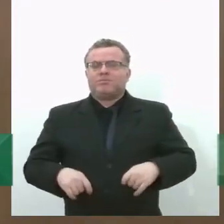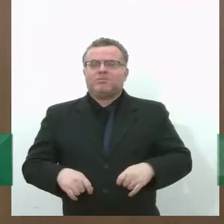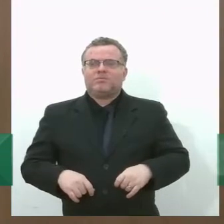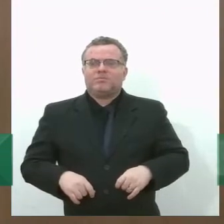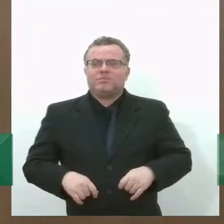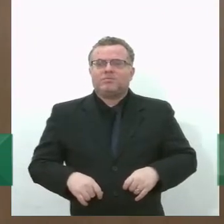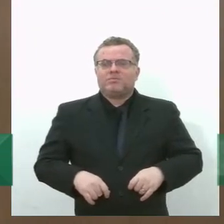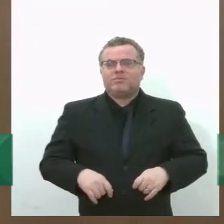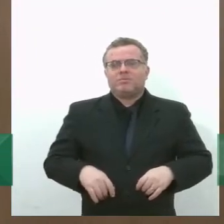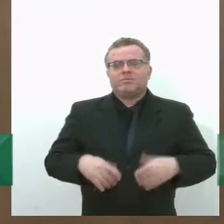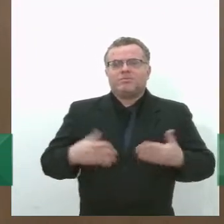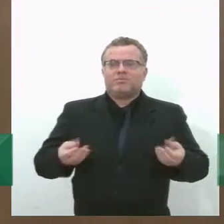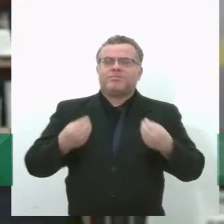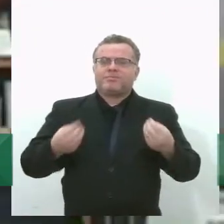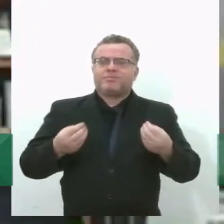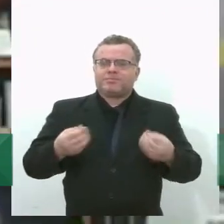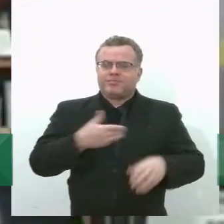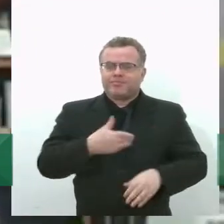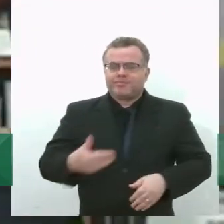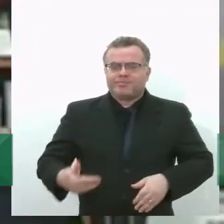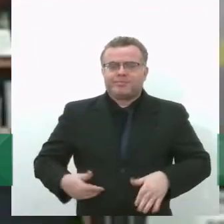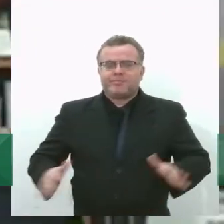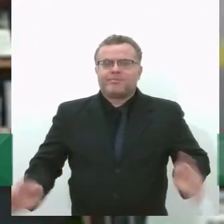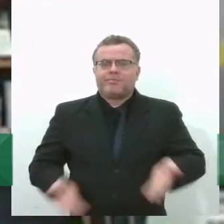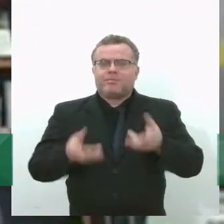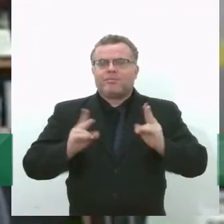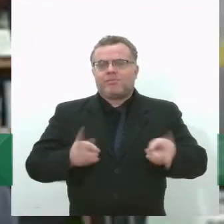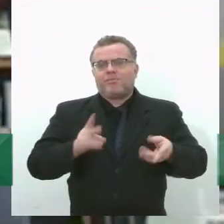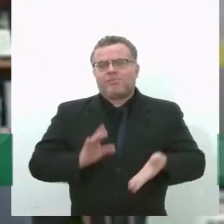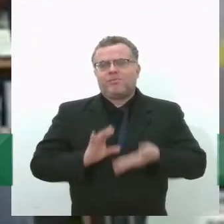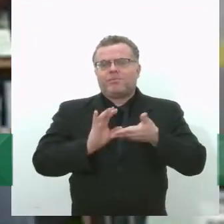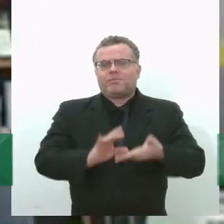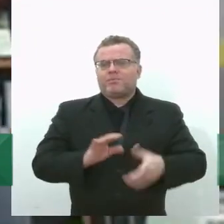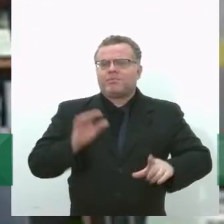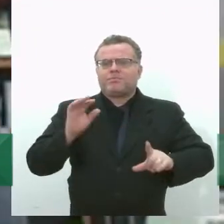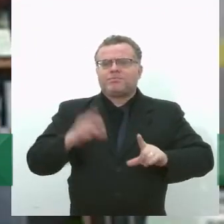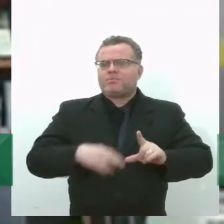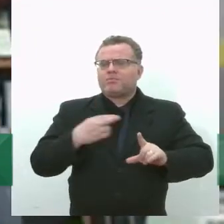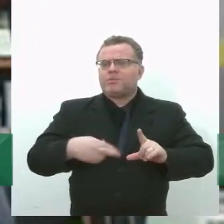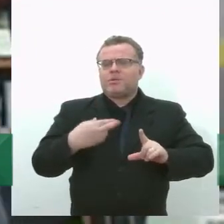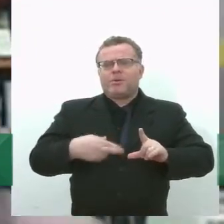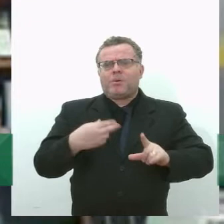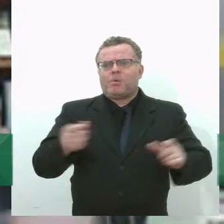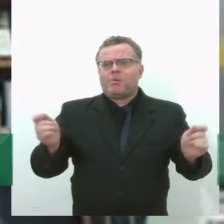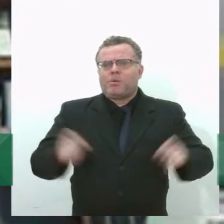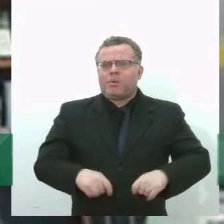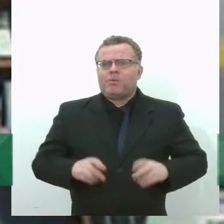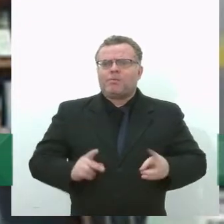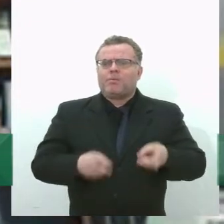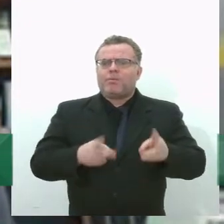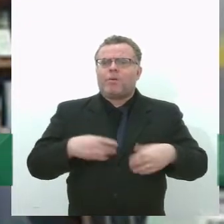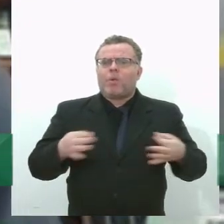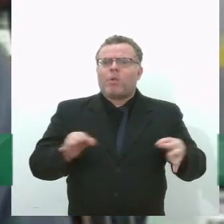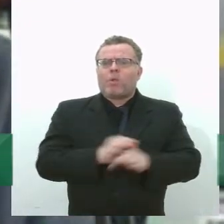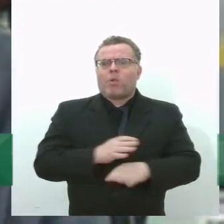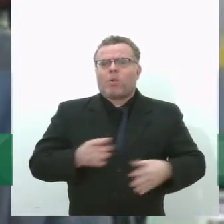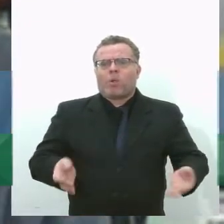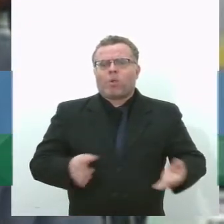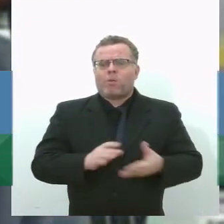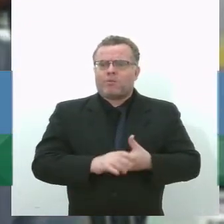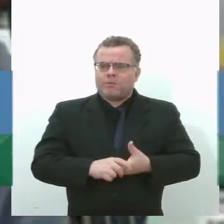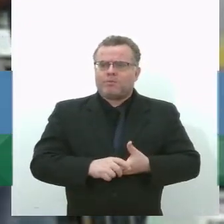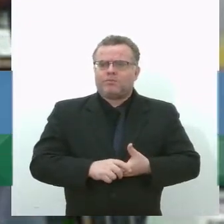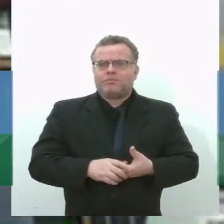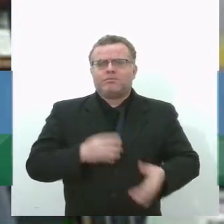geral, o poder público incentiva o processo de reciclagem através de cooperativas e tal, né? Que geram bastante emprego e renda de uma